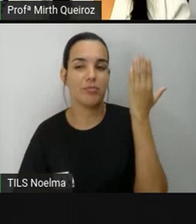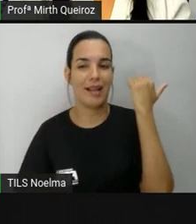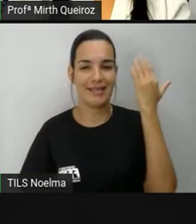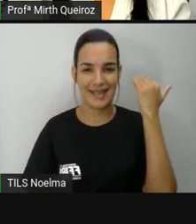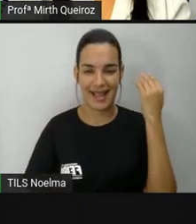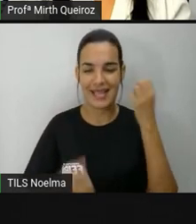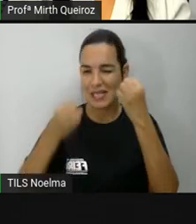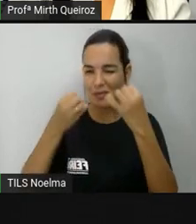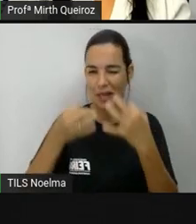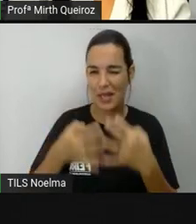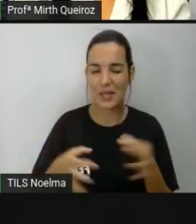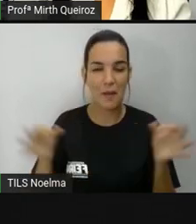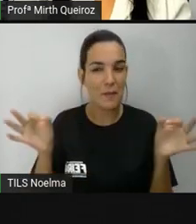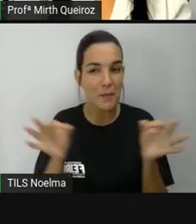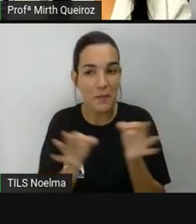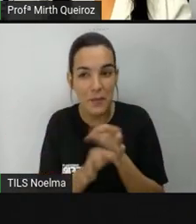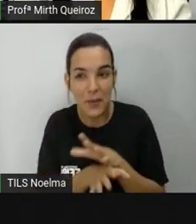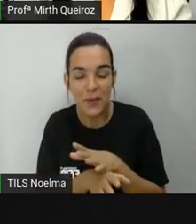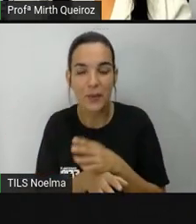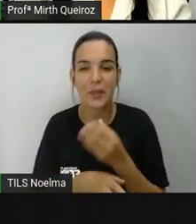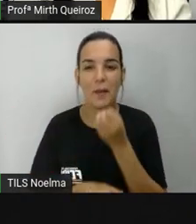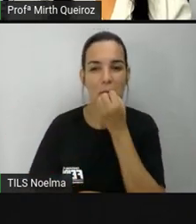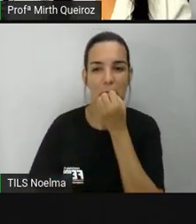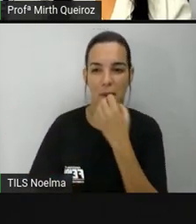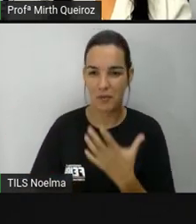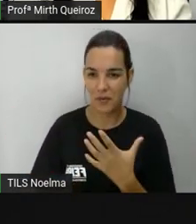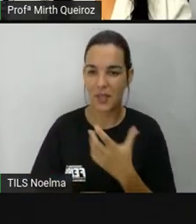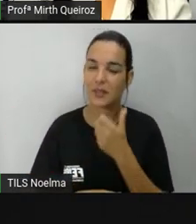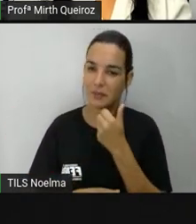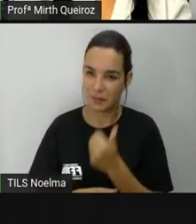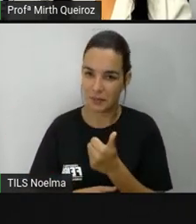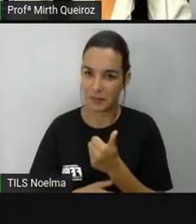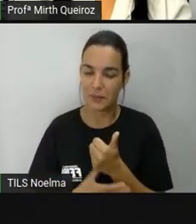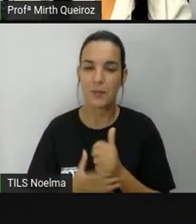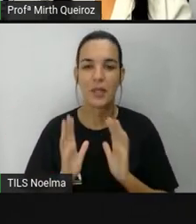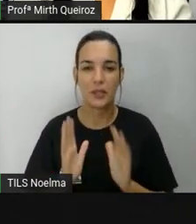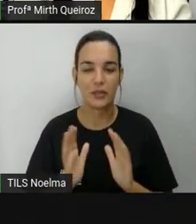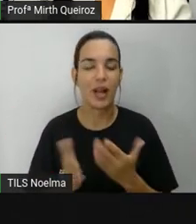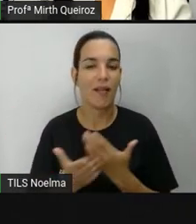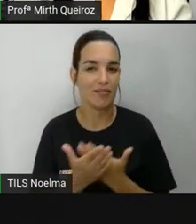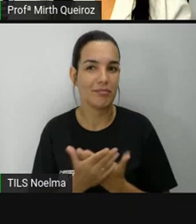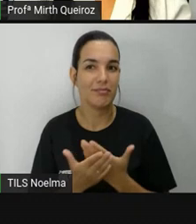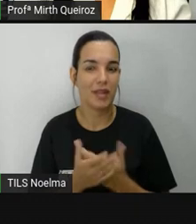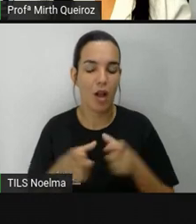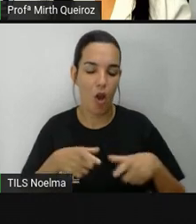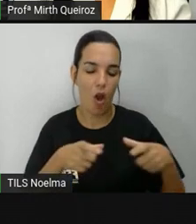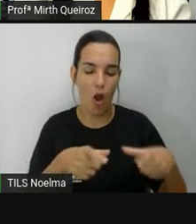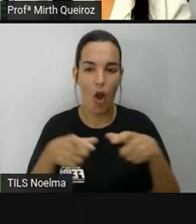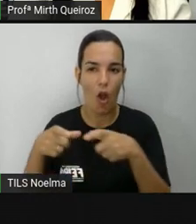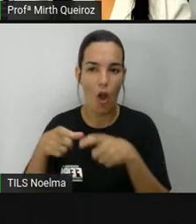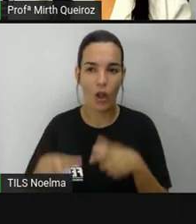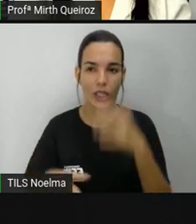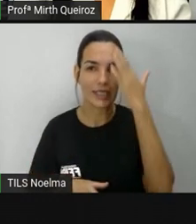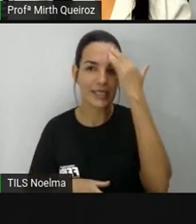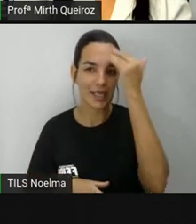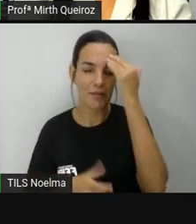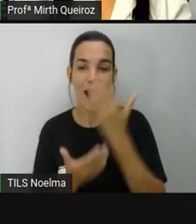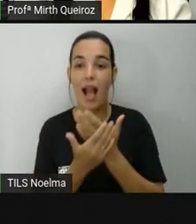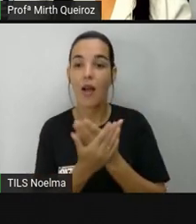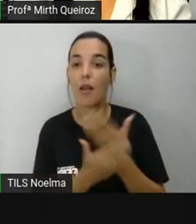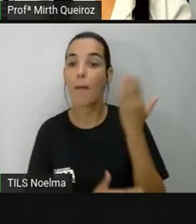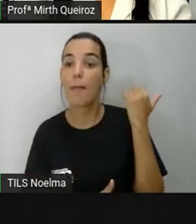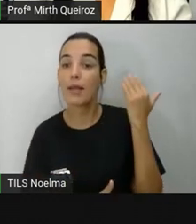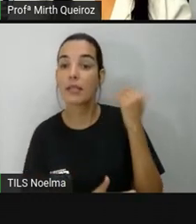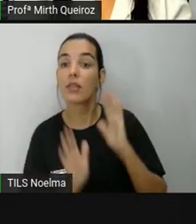aí, nas aulas anteriores, né? Já tivemos aí várias aulas falando sobre localização. A aula passada, a gente